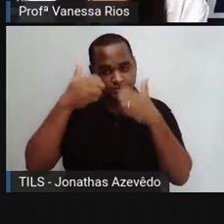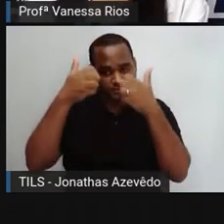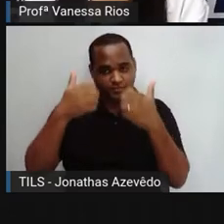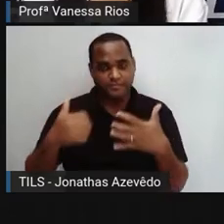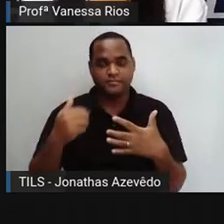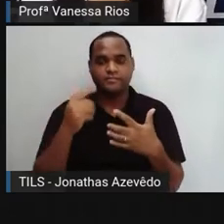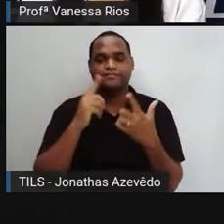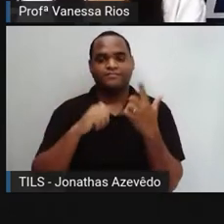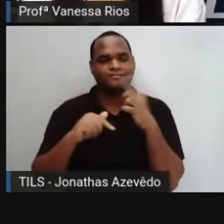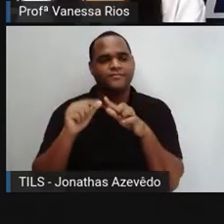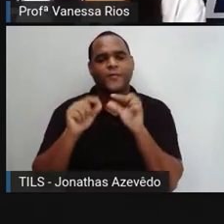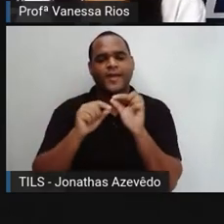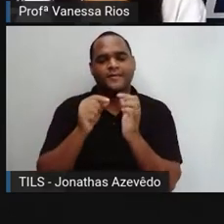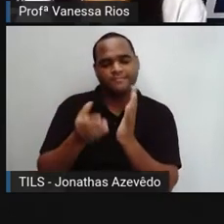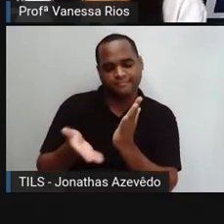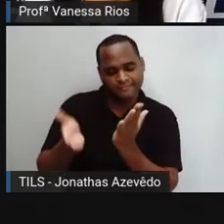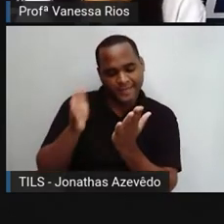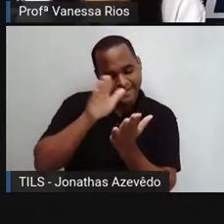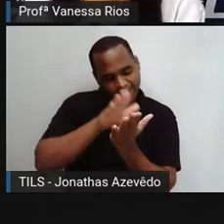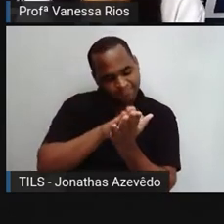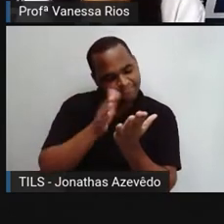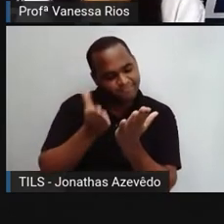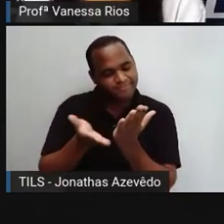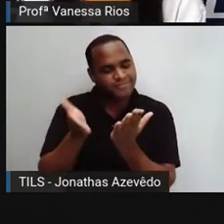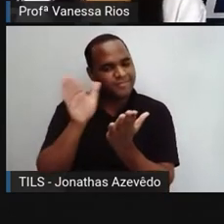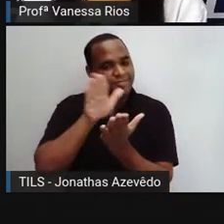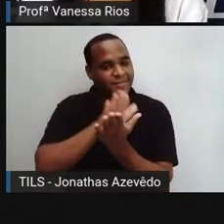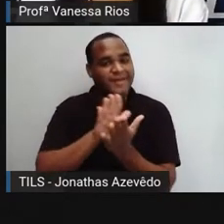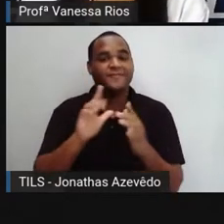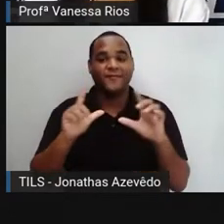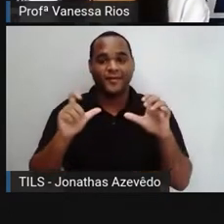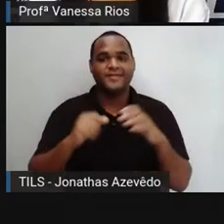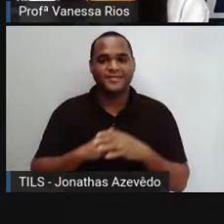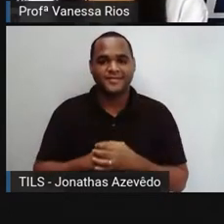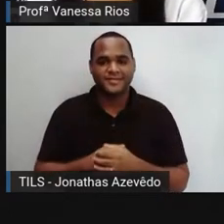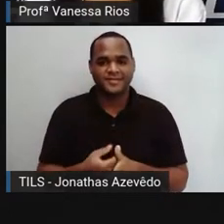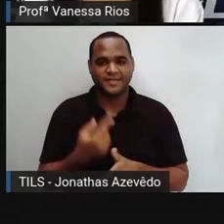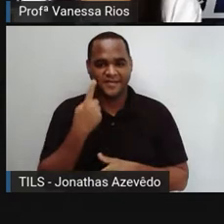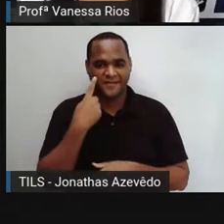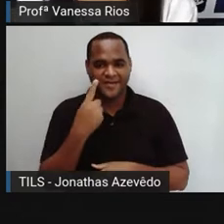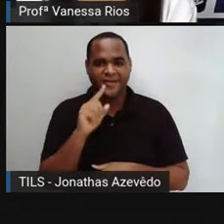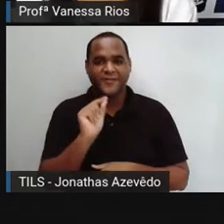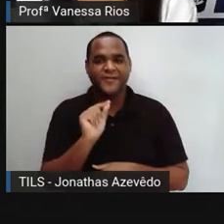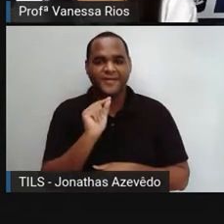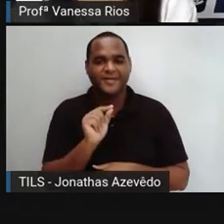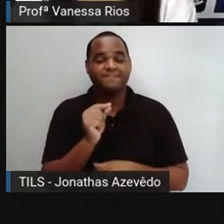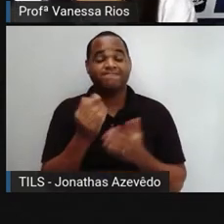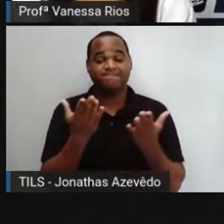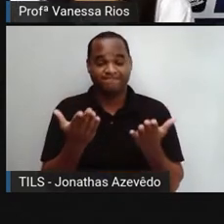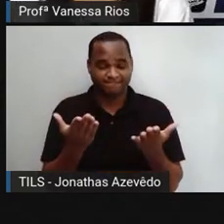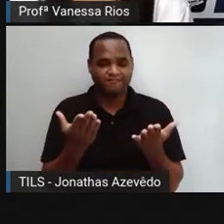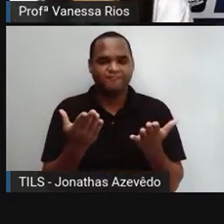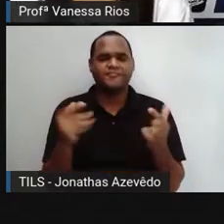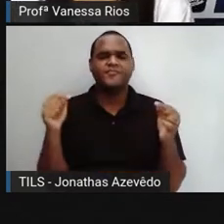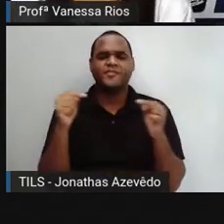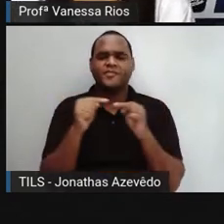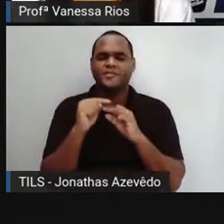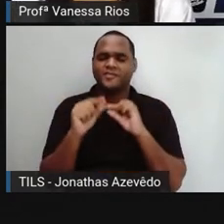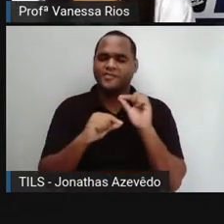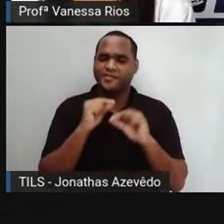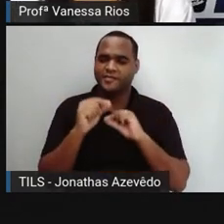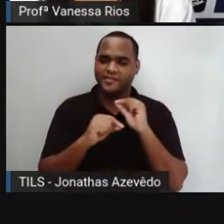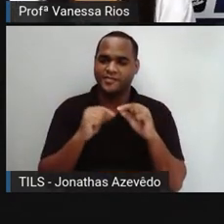se montavam os álbuns de fotografia. E a gente vê aí, nesse instrumento, um instrumento de